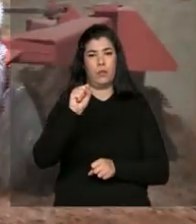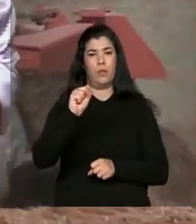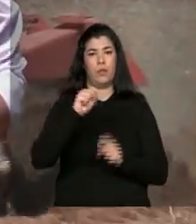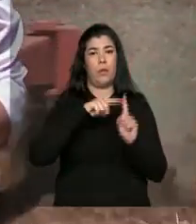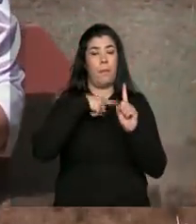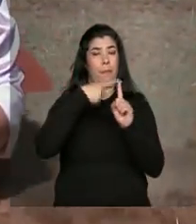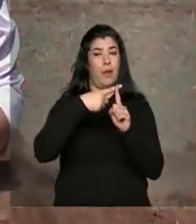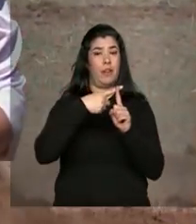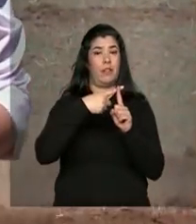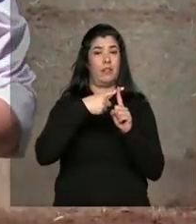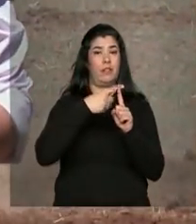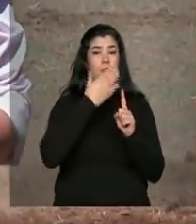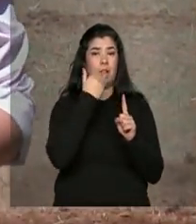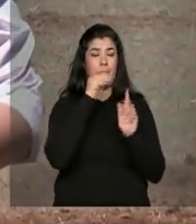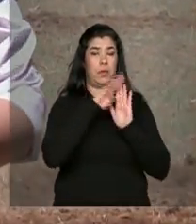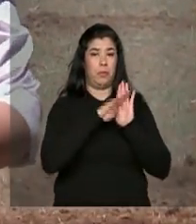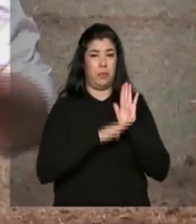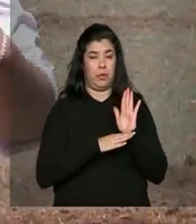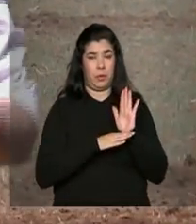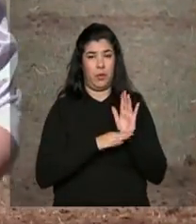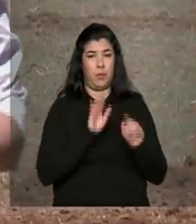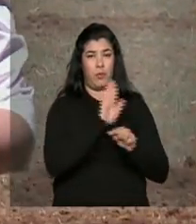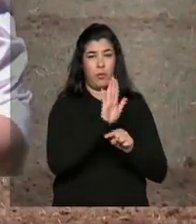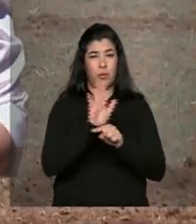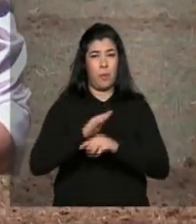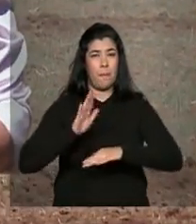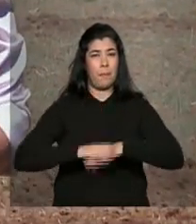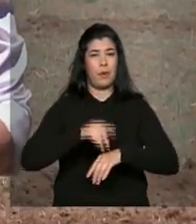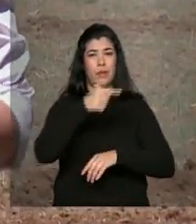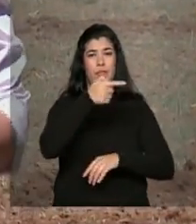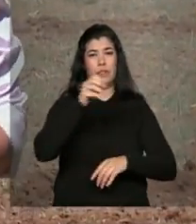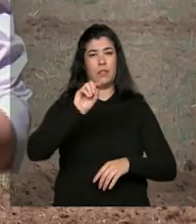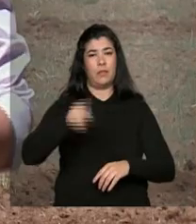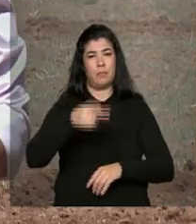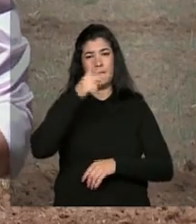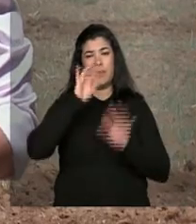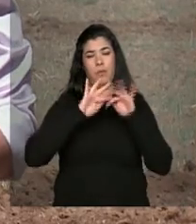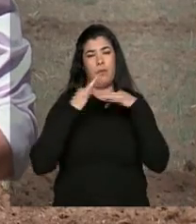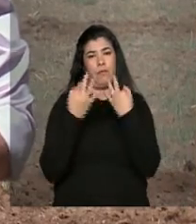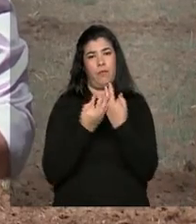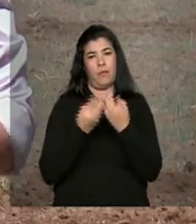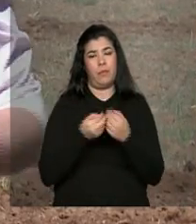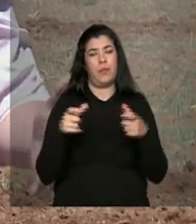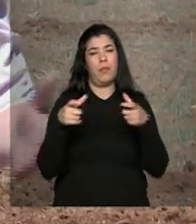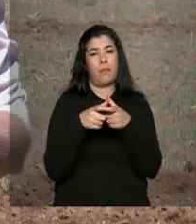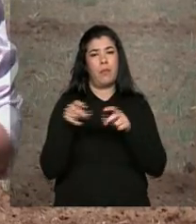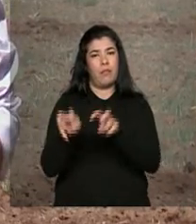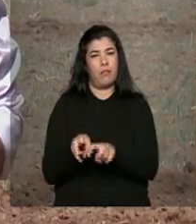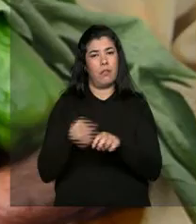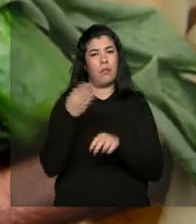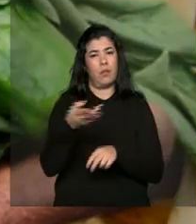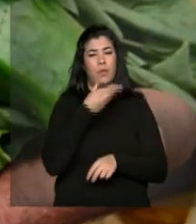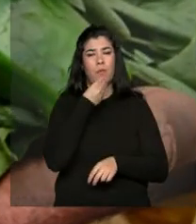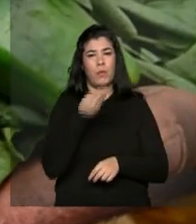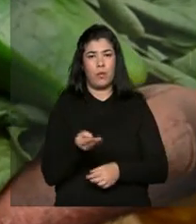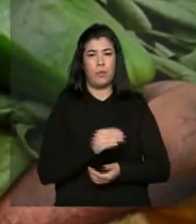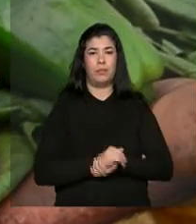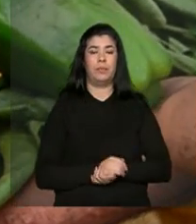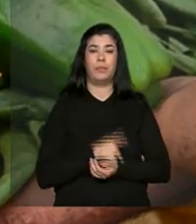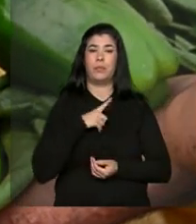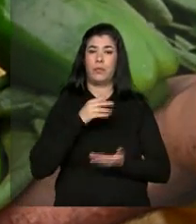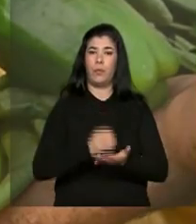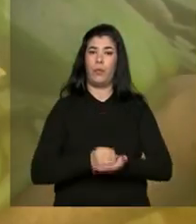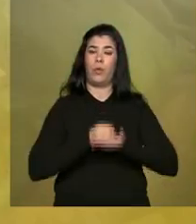Alimentos já beneficiou mais de 700 mil famílias de pequenos agricultores, como a do Rony. A linha de